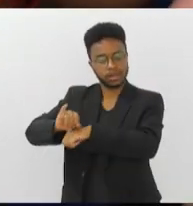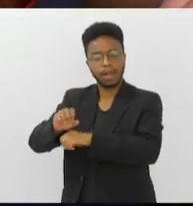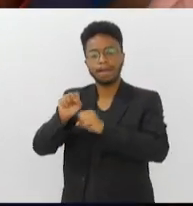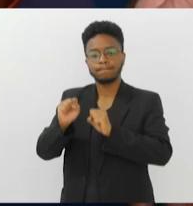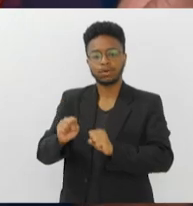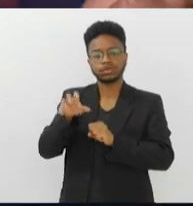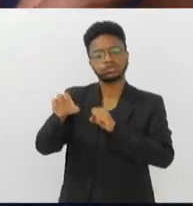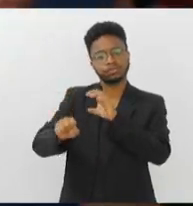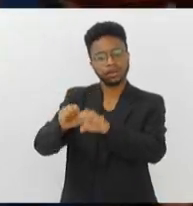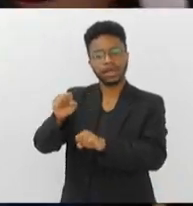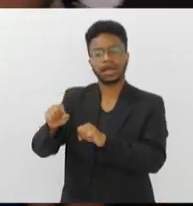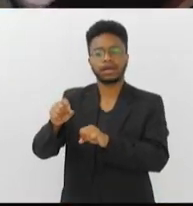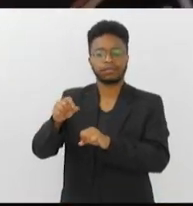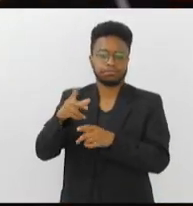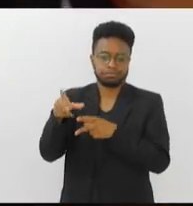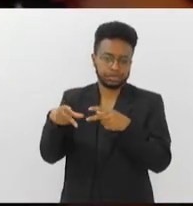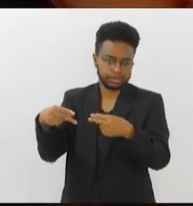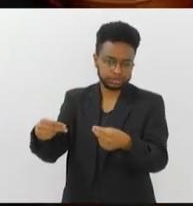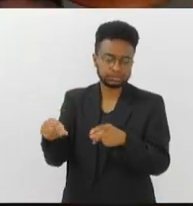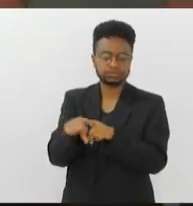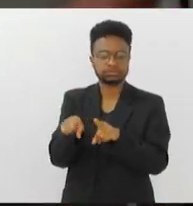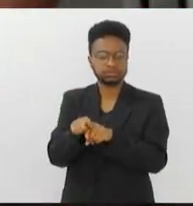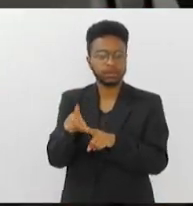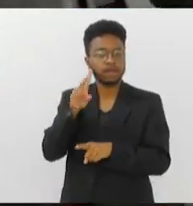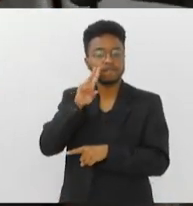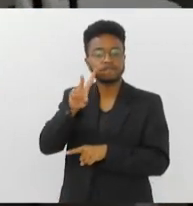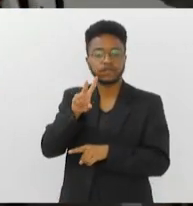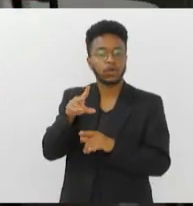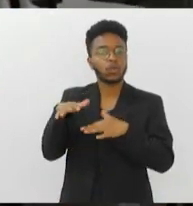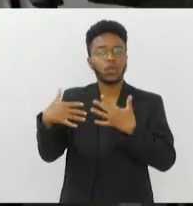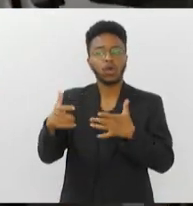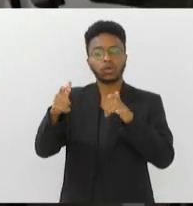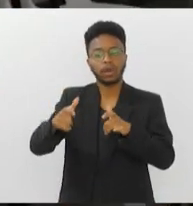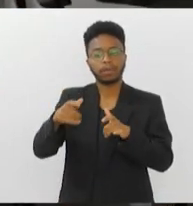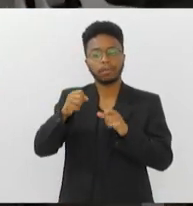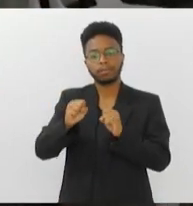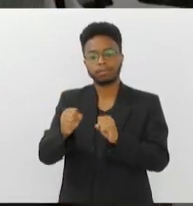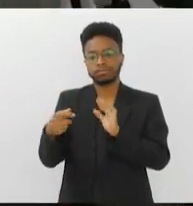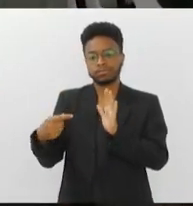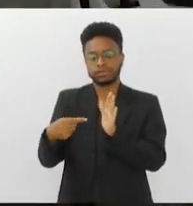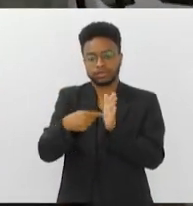algumas lembrancinhas e, claro, vendo os canais do Disque Denúncia.